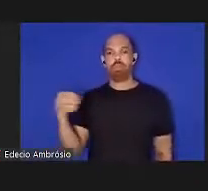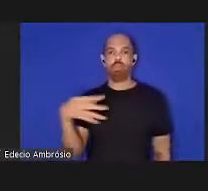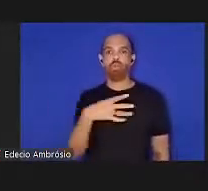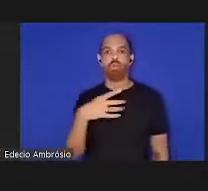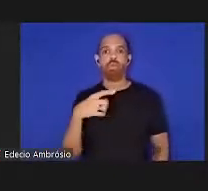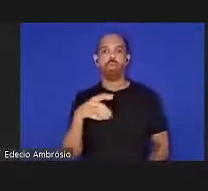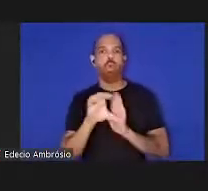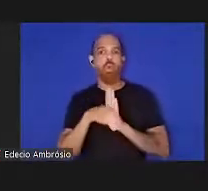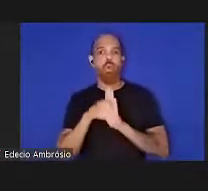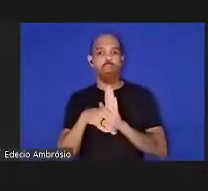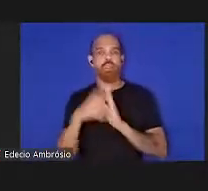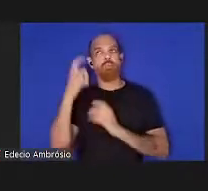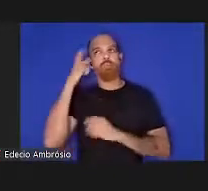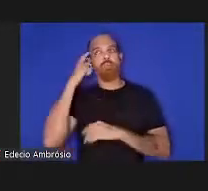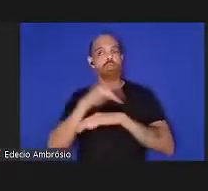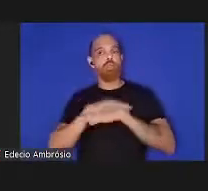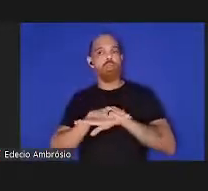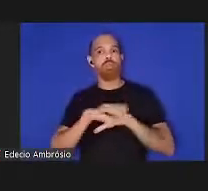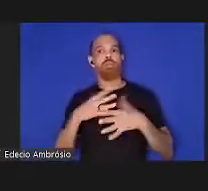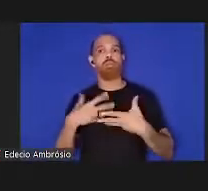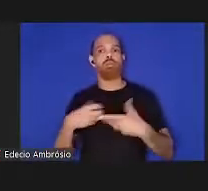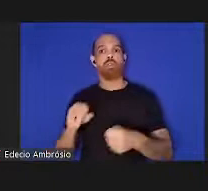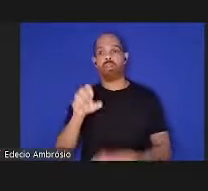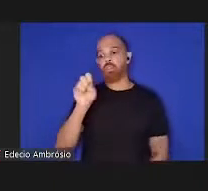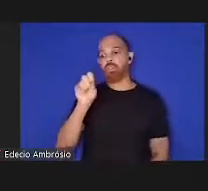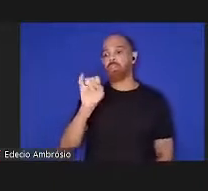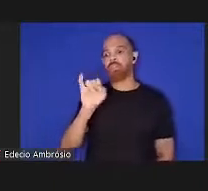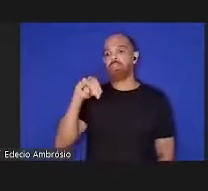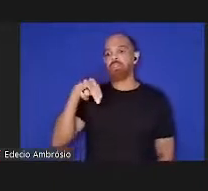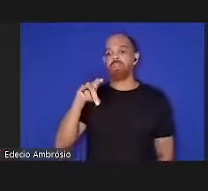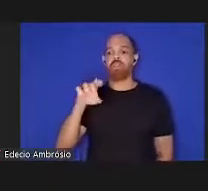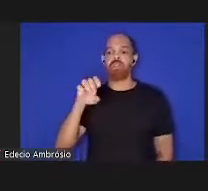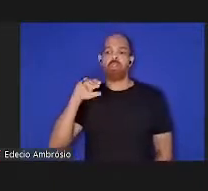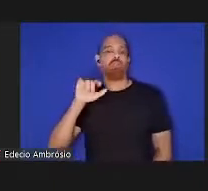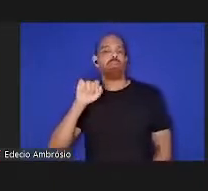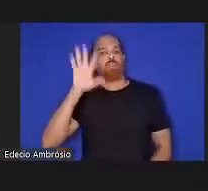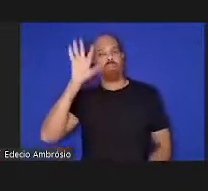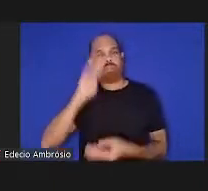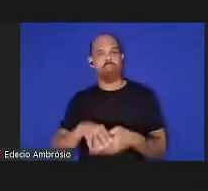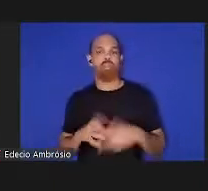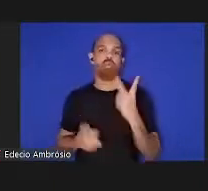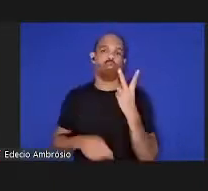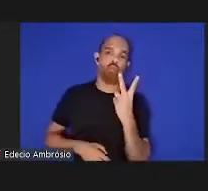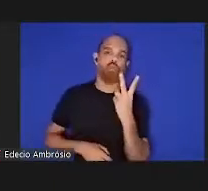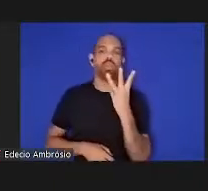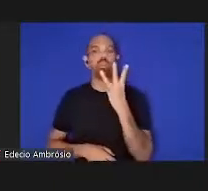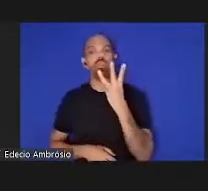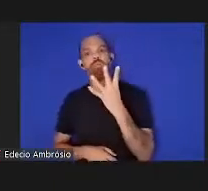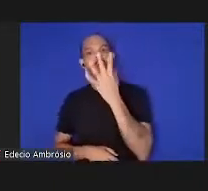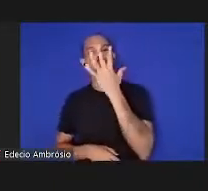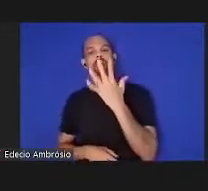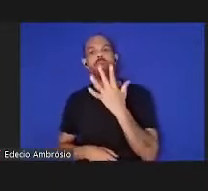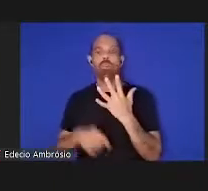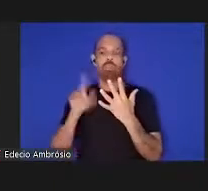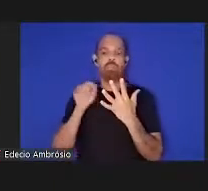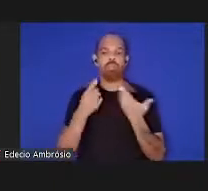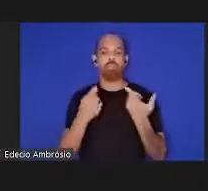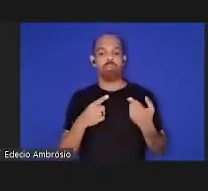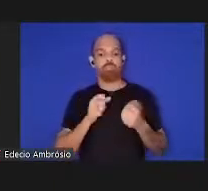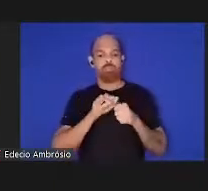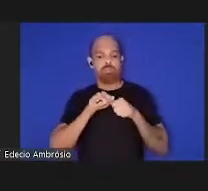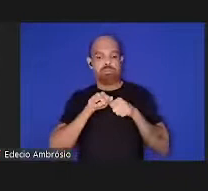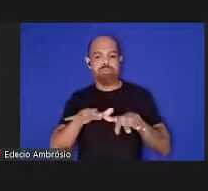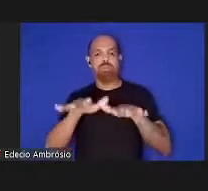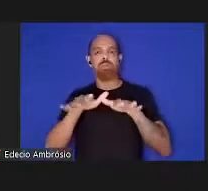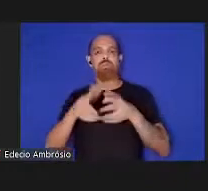saúde pública uma sindomia na explicação mais simples refere-se a duas ou mais epidemias interagindo sinergicamente e